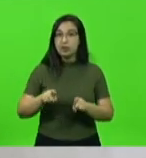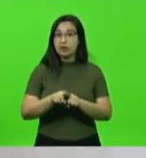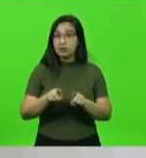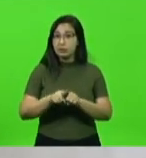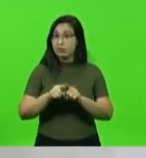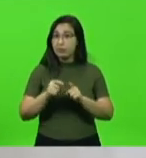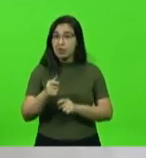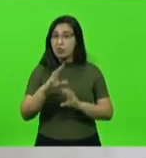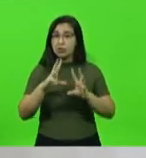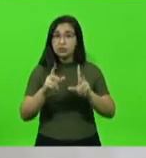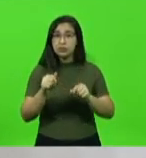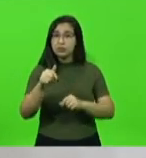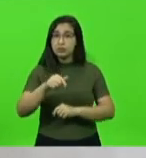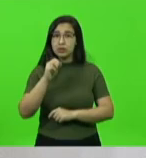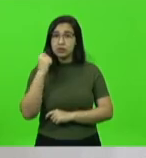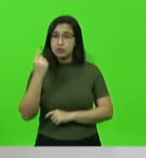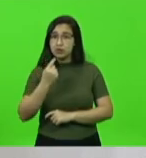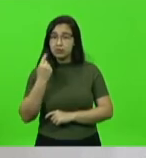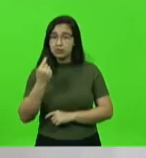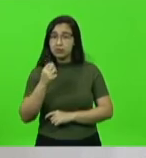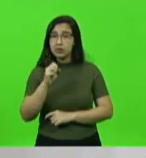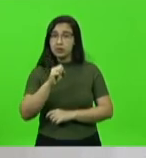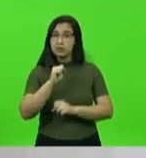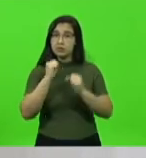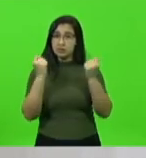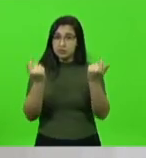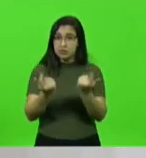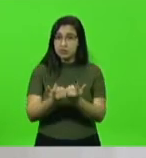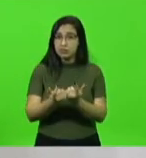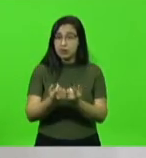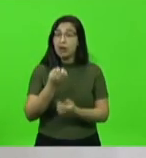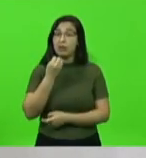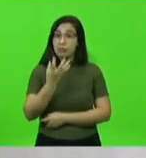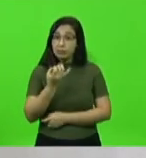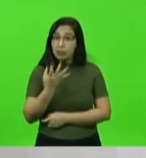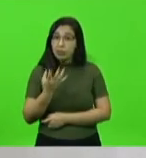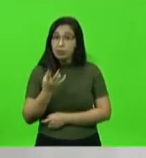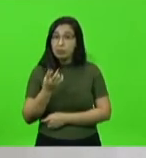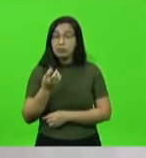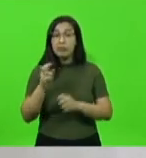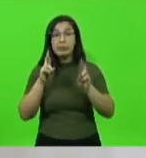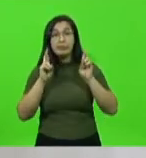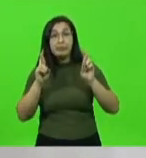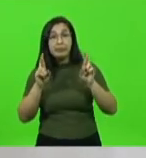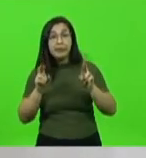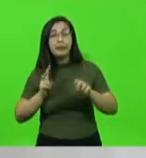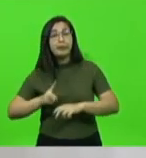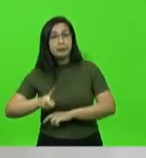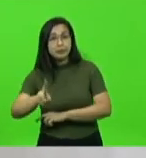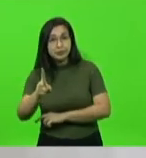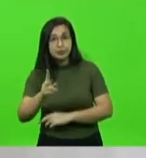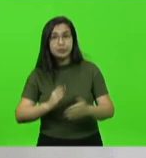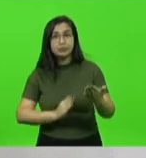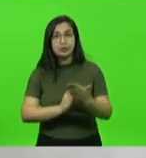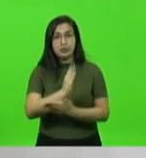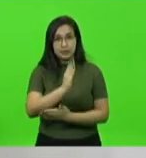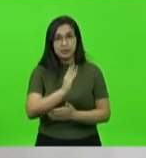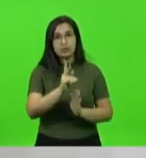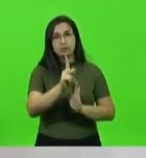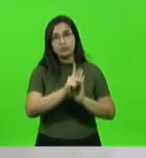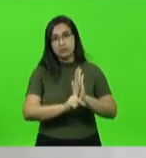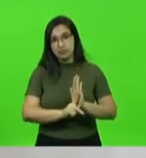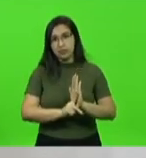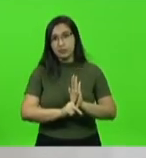parlamentares aqui da Assembleia. Isso é muito bom e vamos esperar que isso se mantenha agora com a aprovação desse projeto. Mas, além